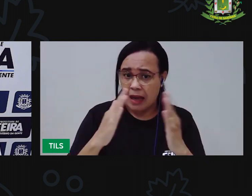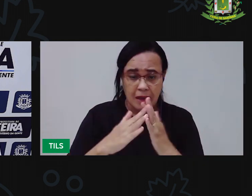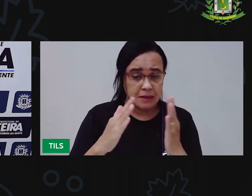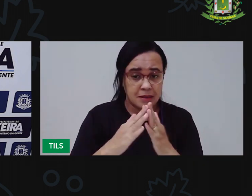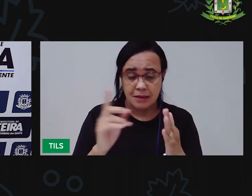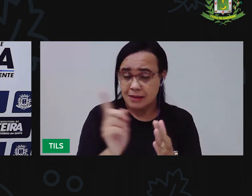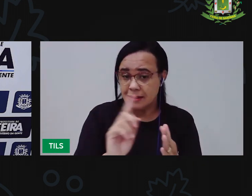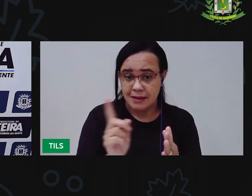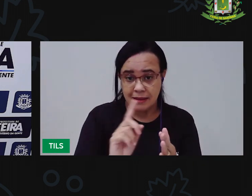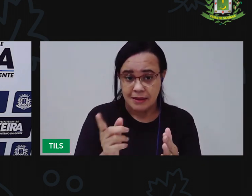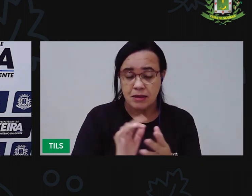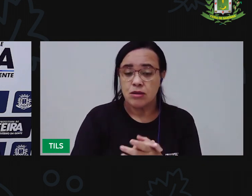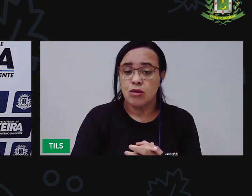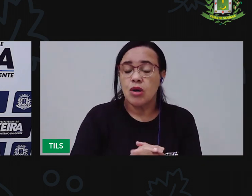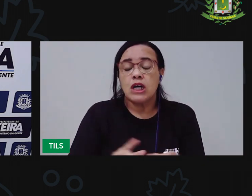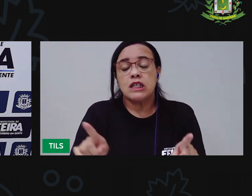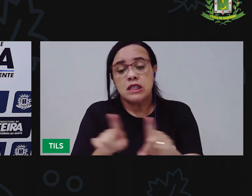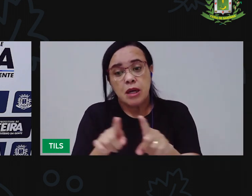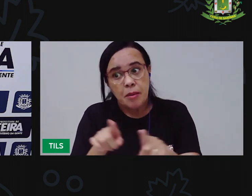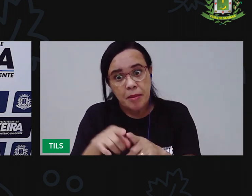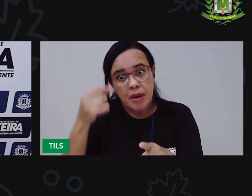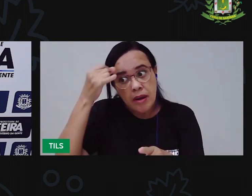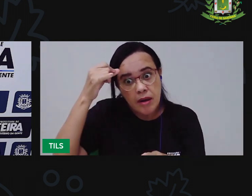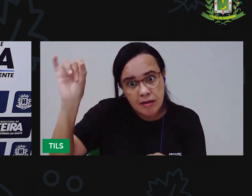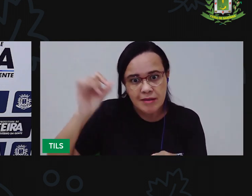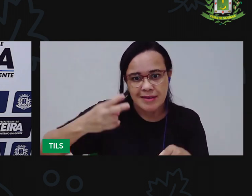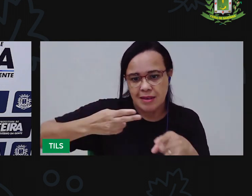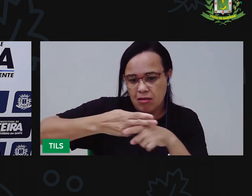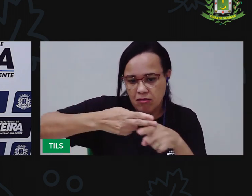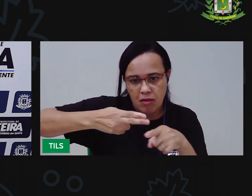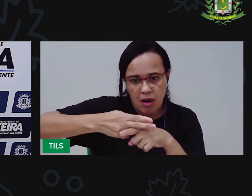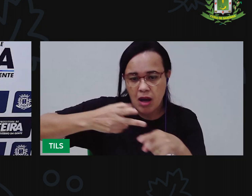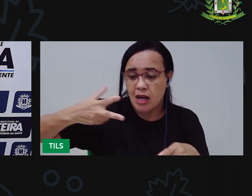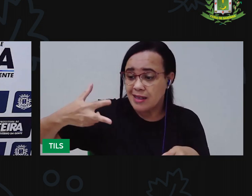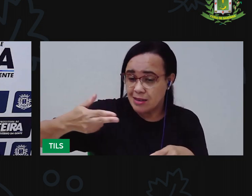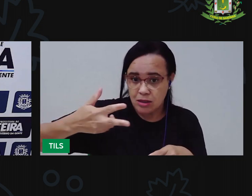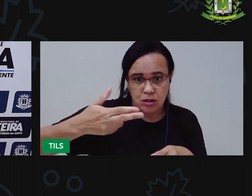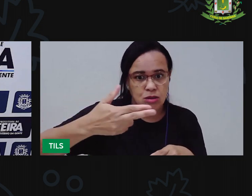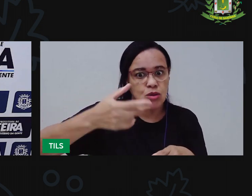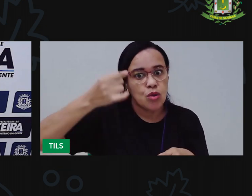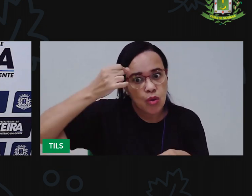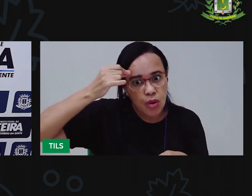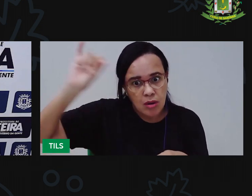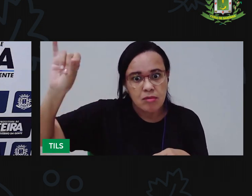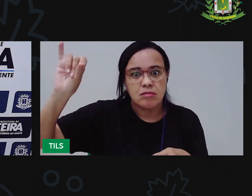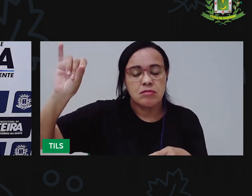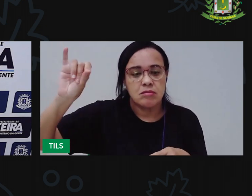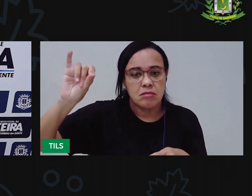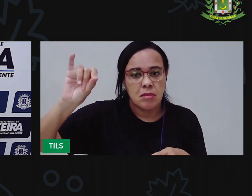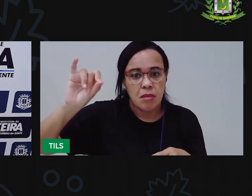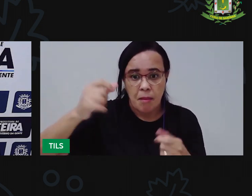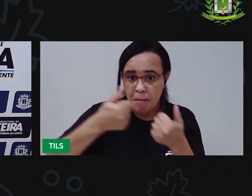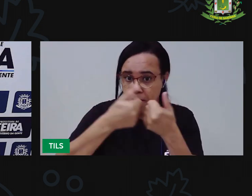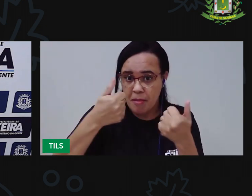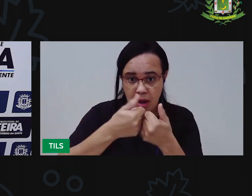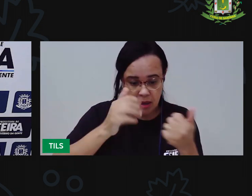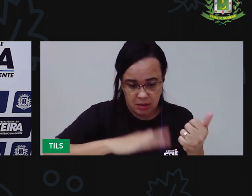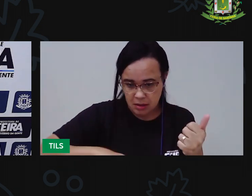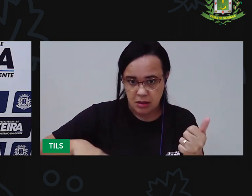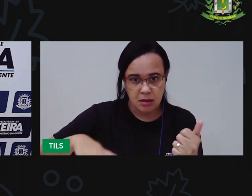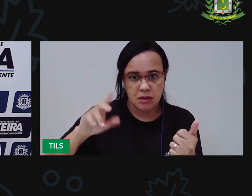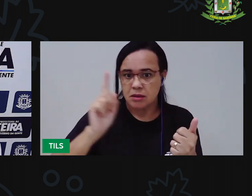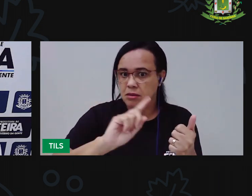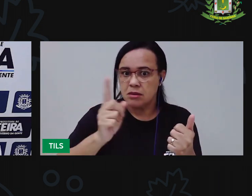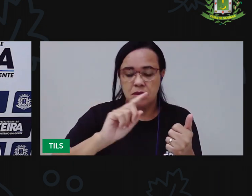Deixar objetos cortantes fora do alcance das crianças. Entre outros. Eu deixei